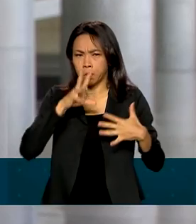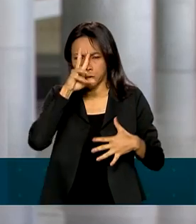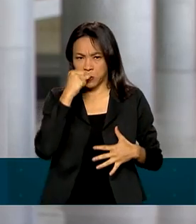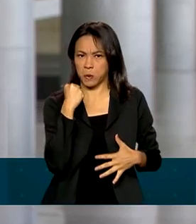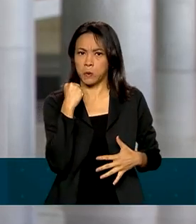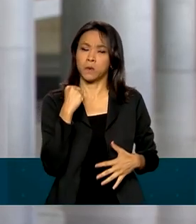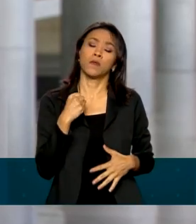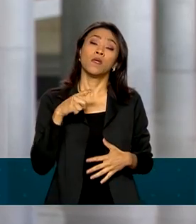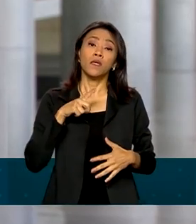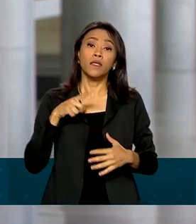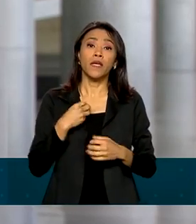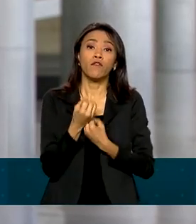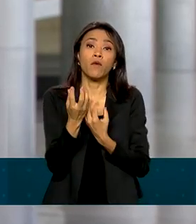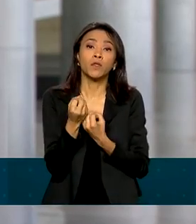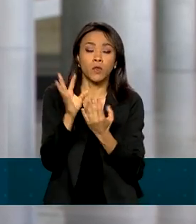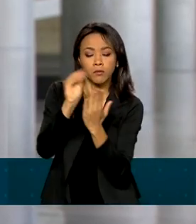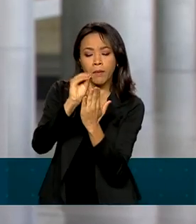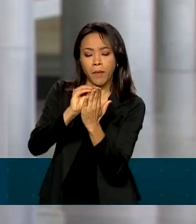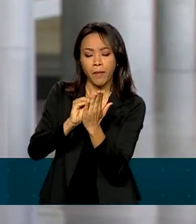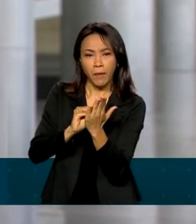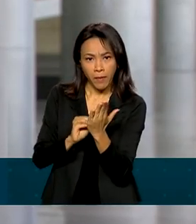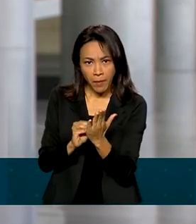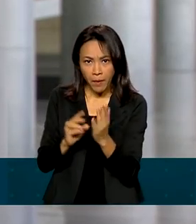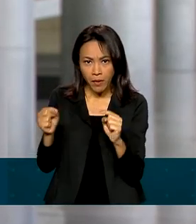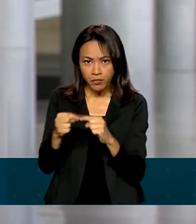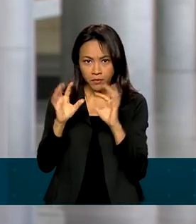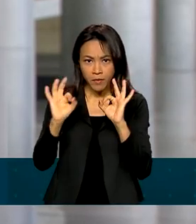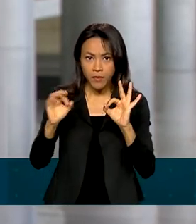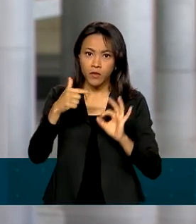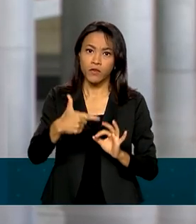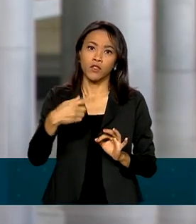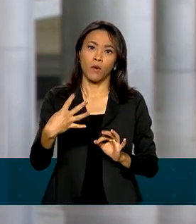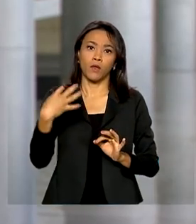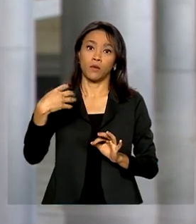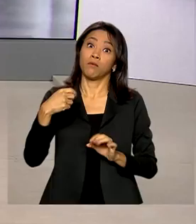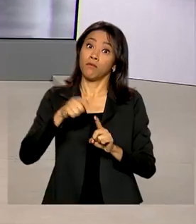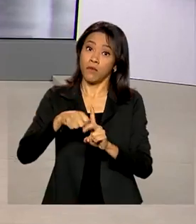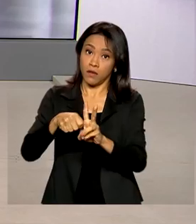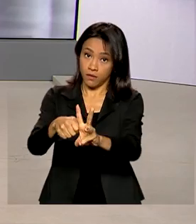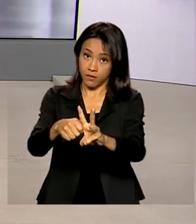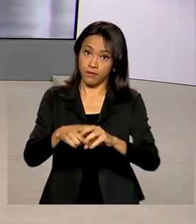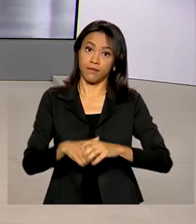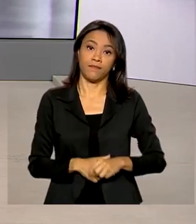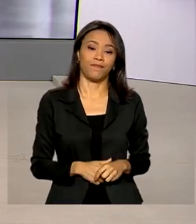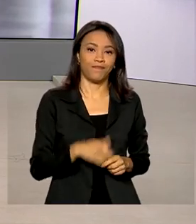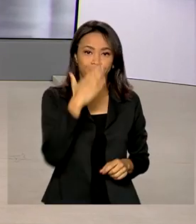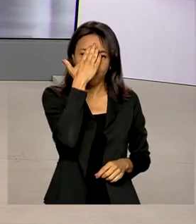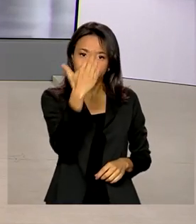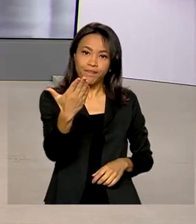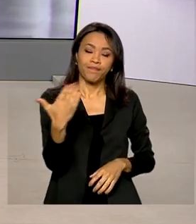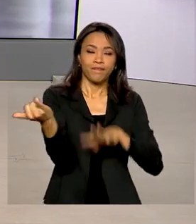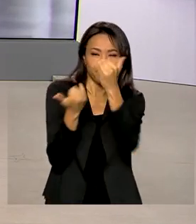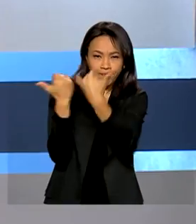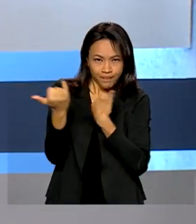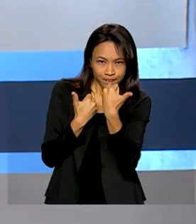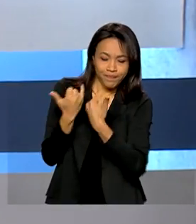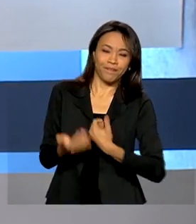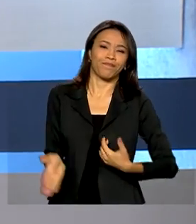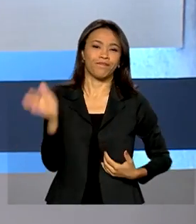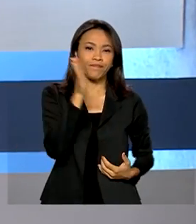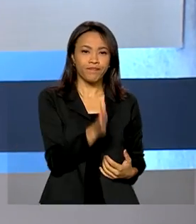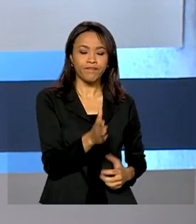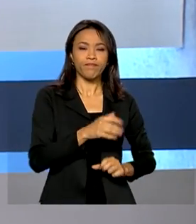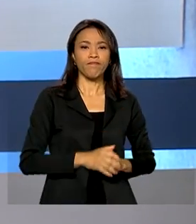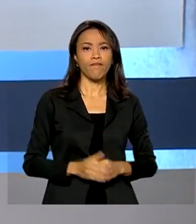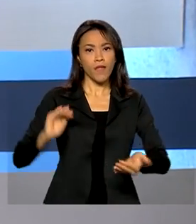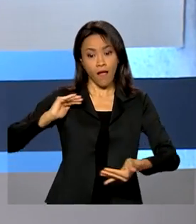além de ter os dados atualizados no cadastro único nos últimos 24 meses. Renata. Obrigada, Glauco, pelas suas informações. E olha, a